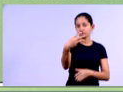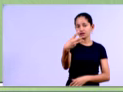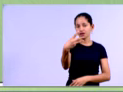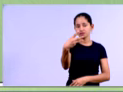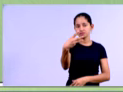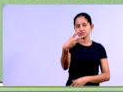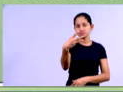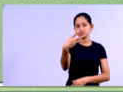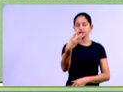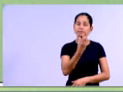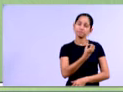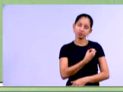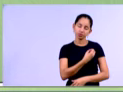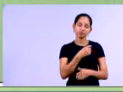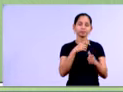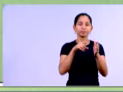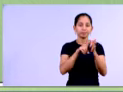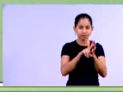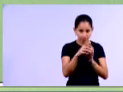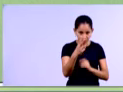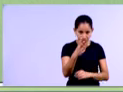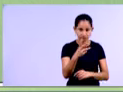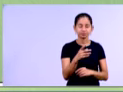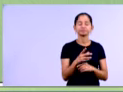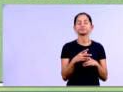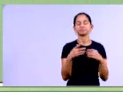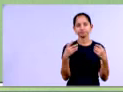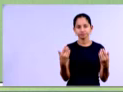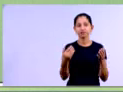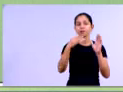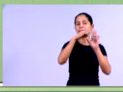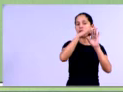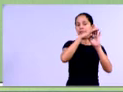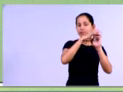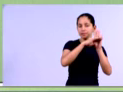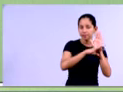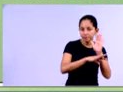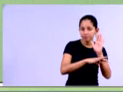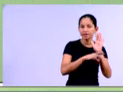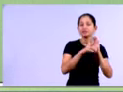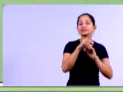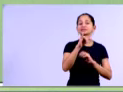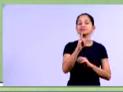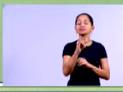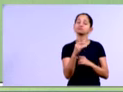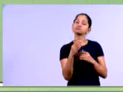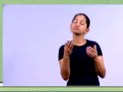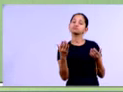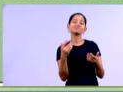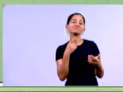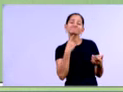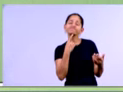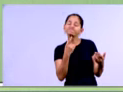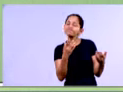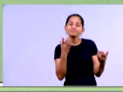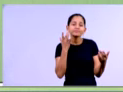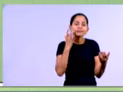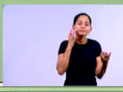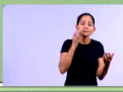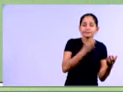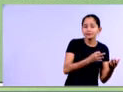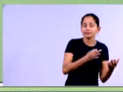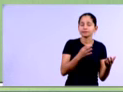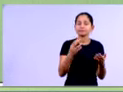ok? Na sequência, a sua classificação estará indefinida, né, gente, sem definição